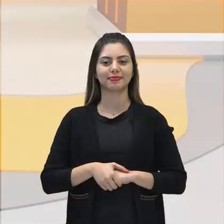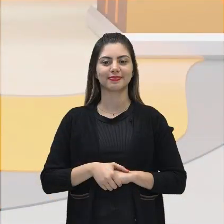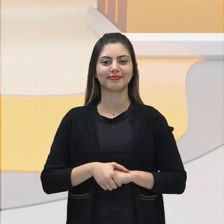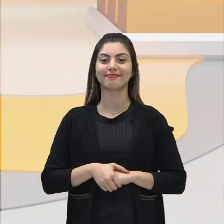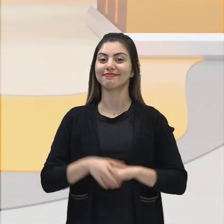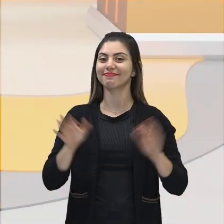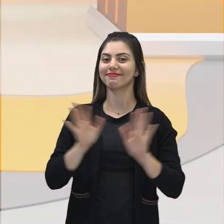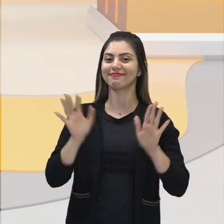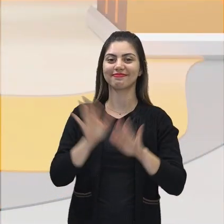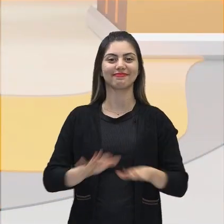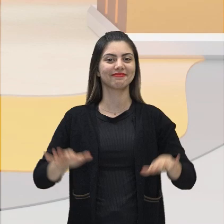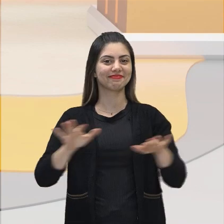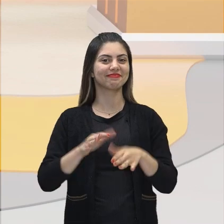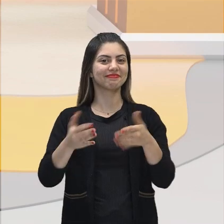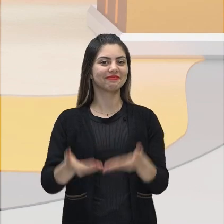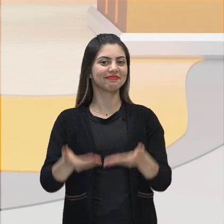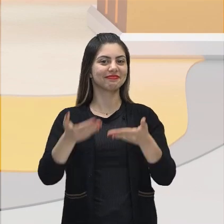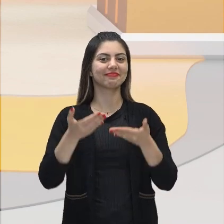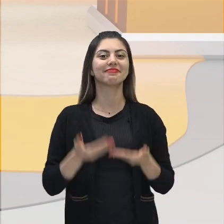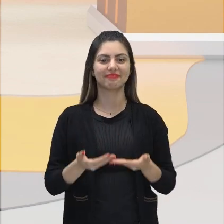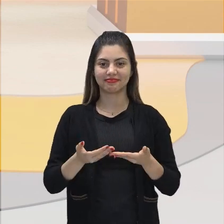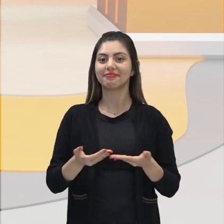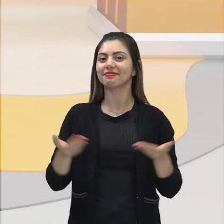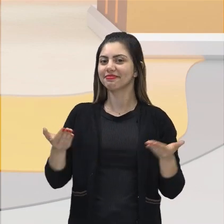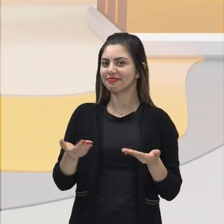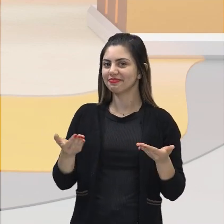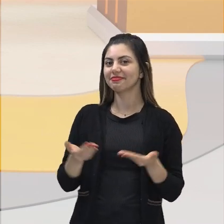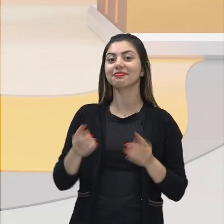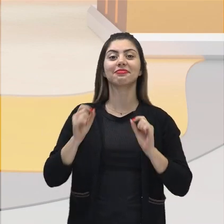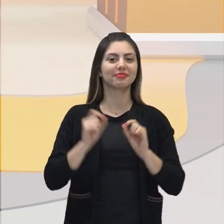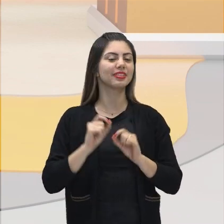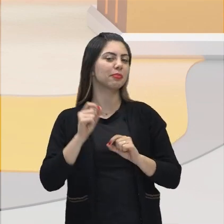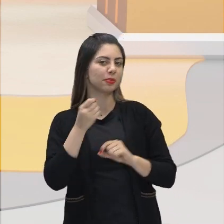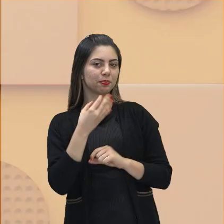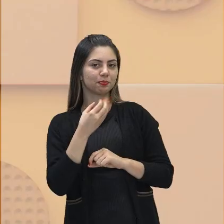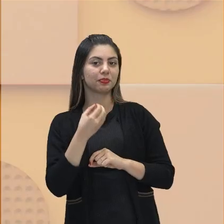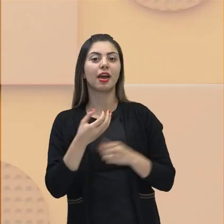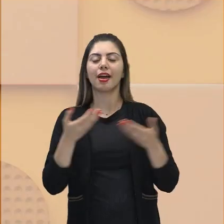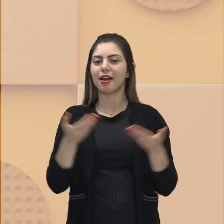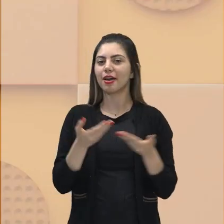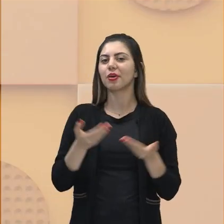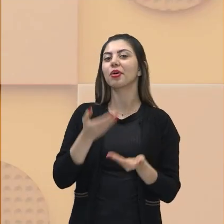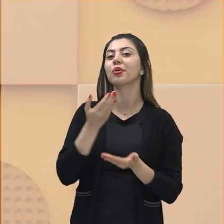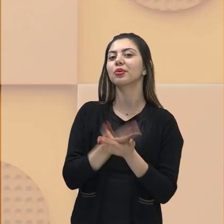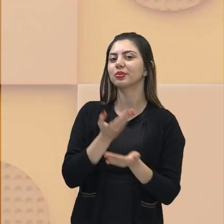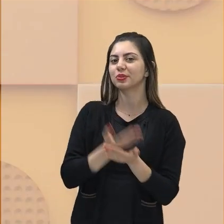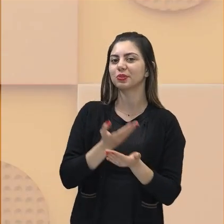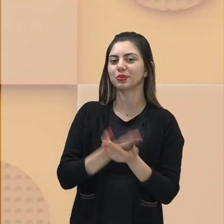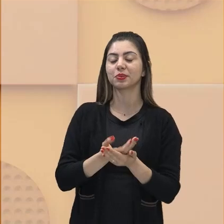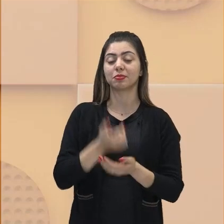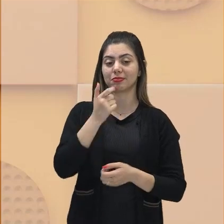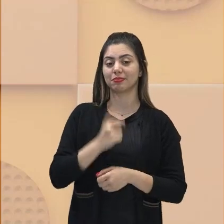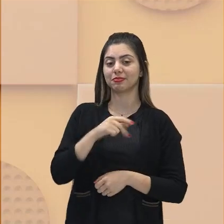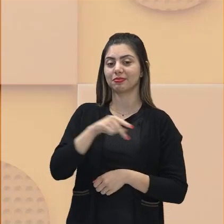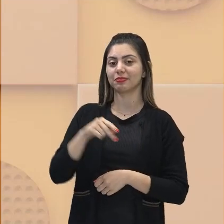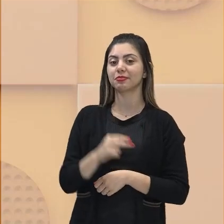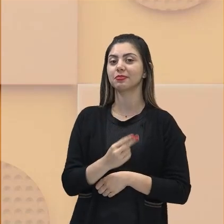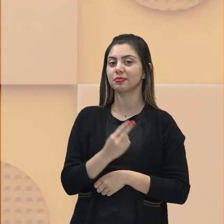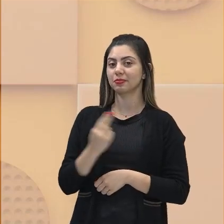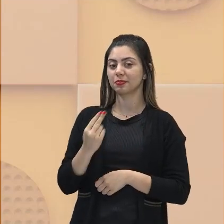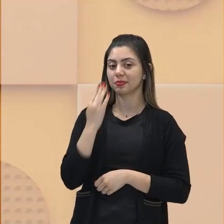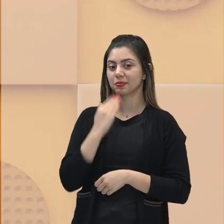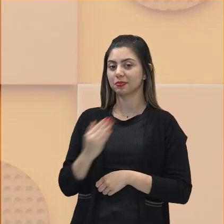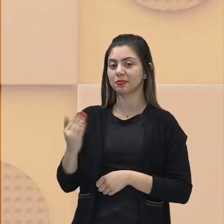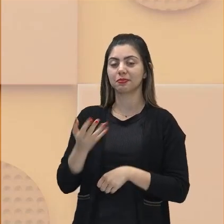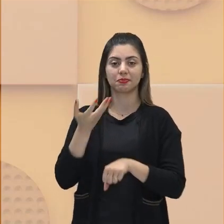Olá, sejam todos bem-vindos e bem-vindas a mais uma aula. Eu sou o professor Artemis Montanho do Componente de